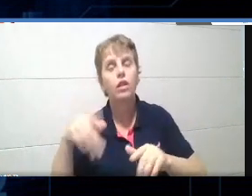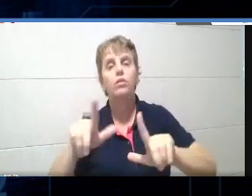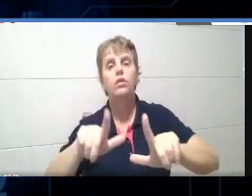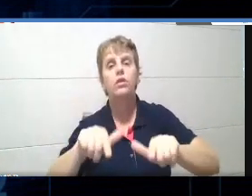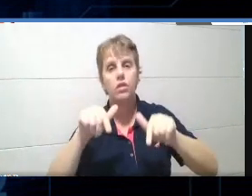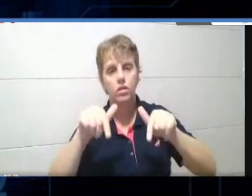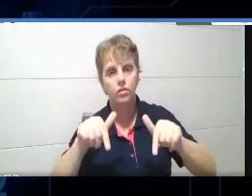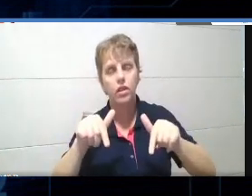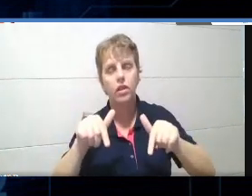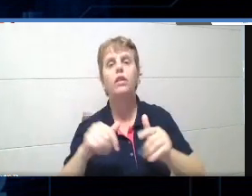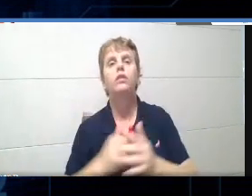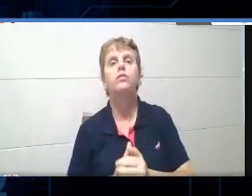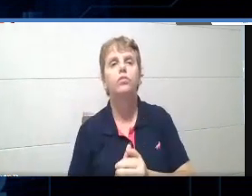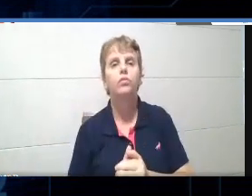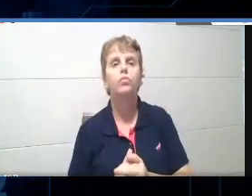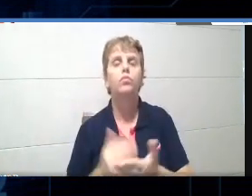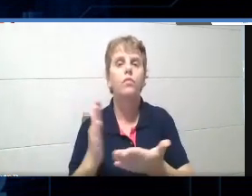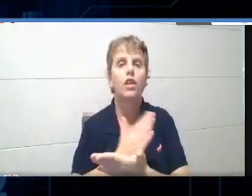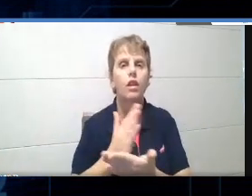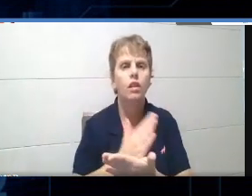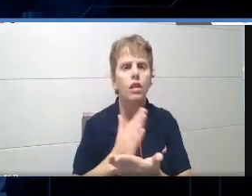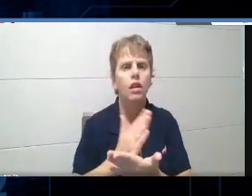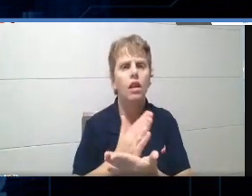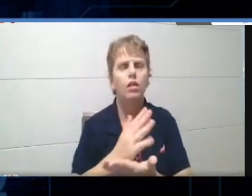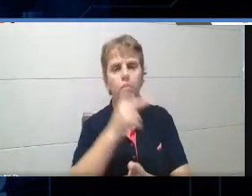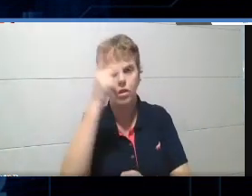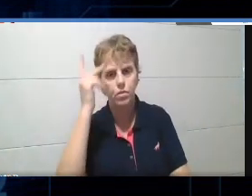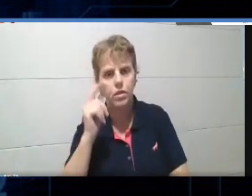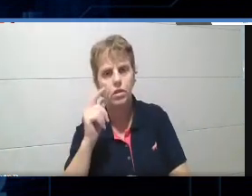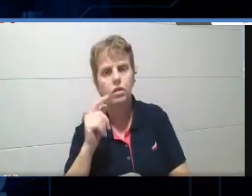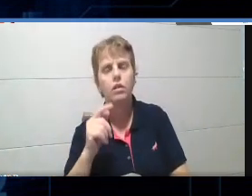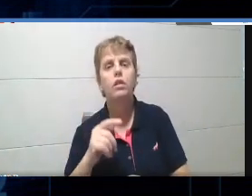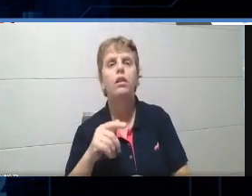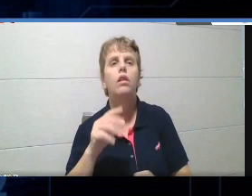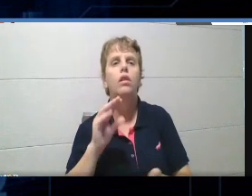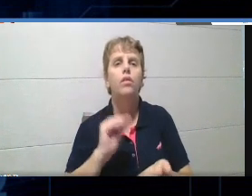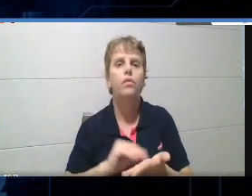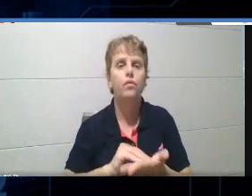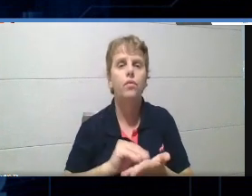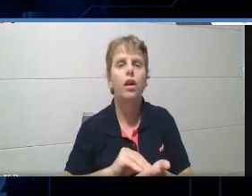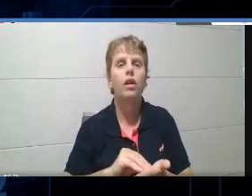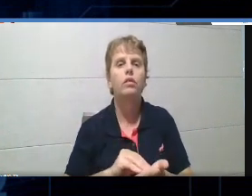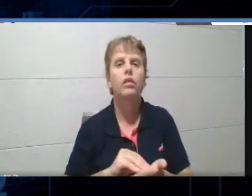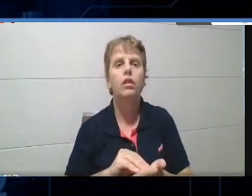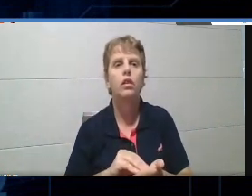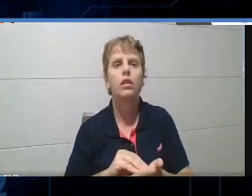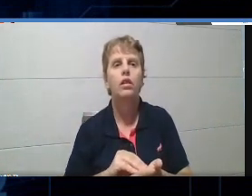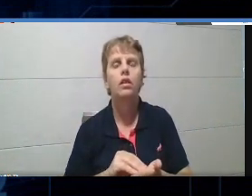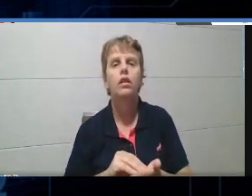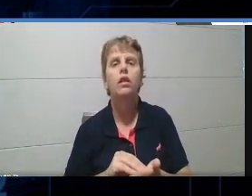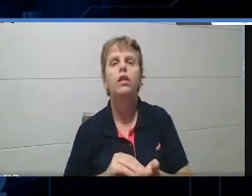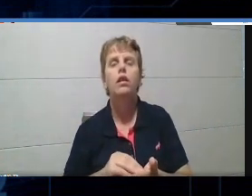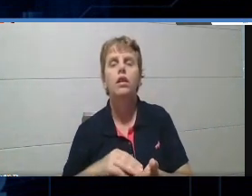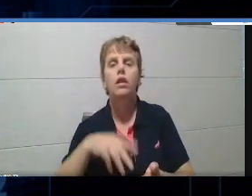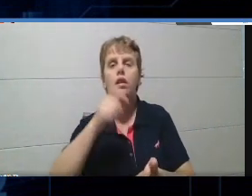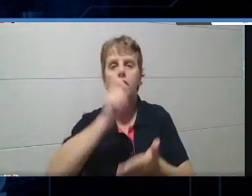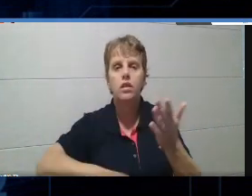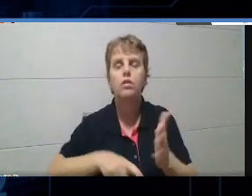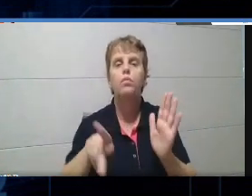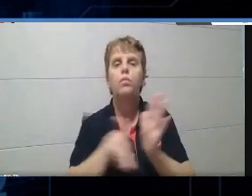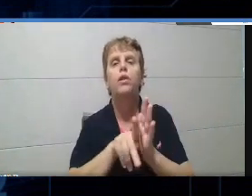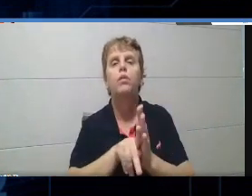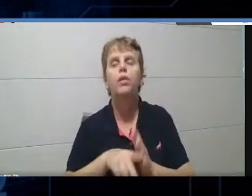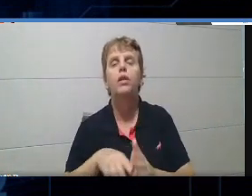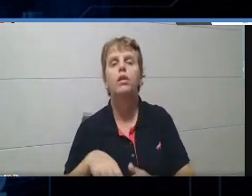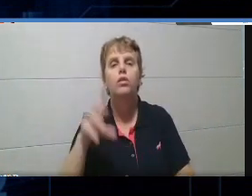no chat ali que alguns vieram sem a assinatura do diretor. Alguns estão sem cargo horário. Fiquem tranquilos. A gente vai fazer todos